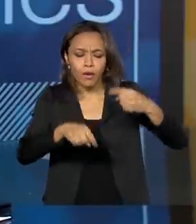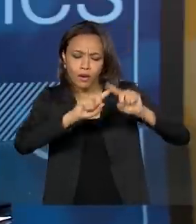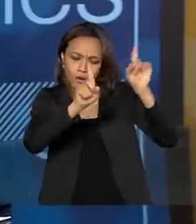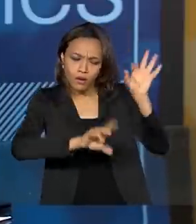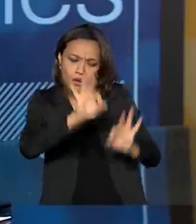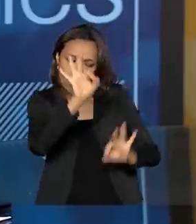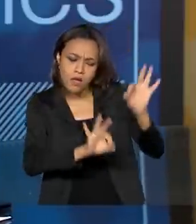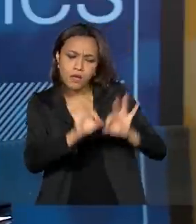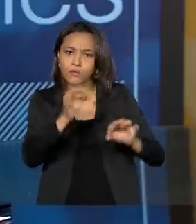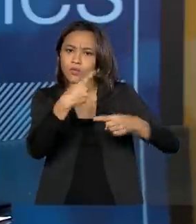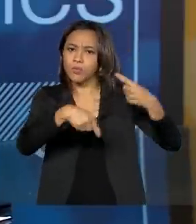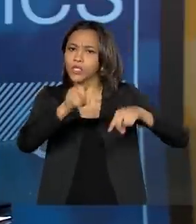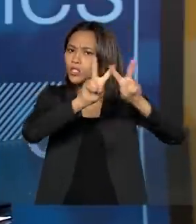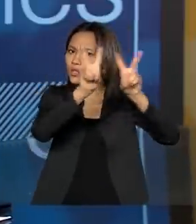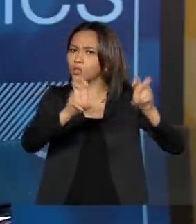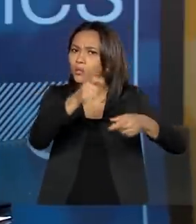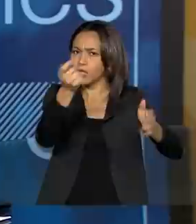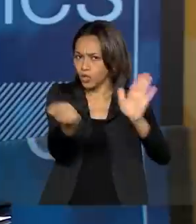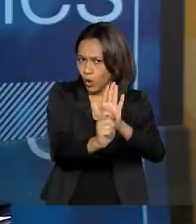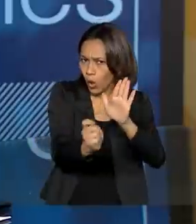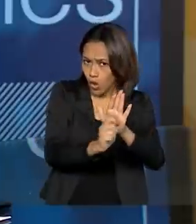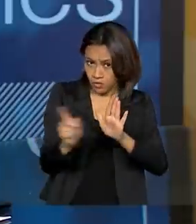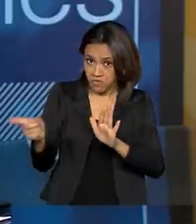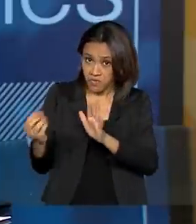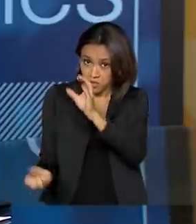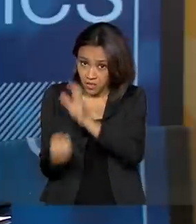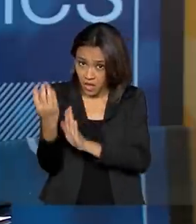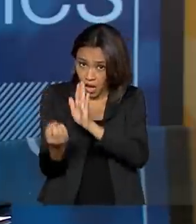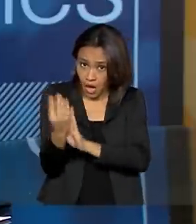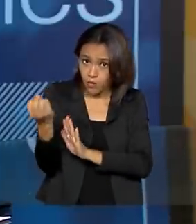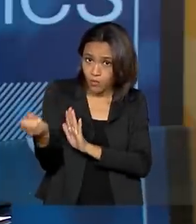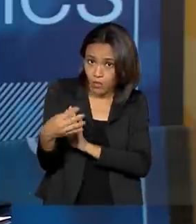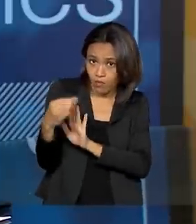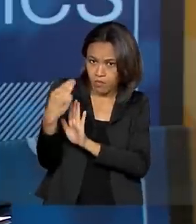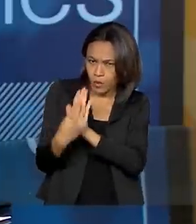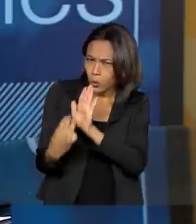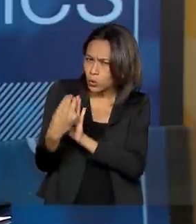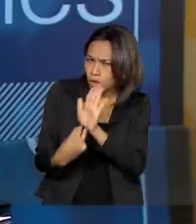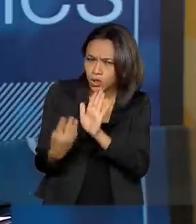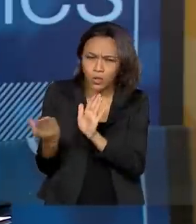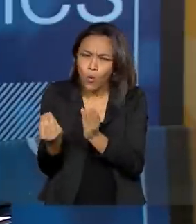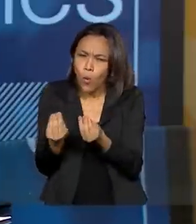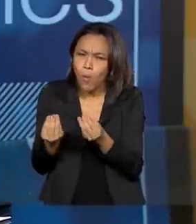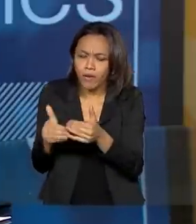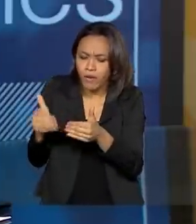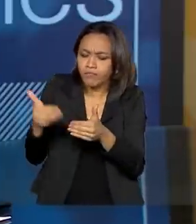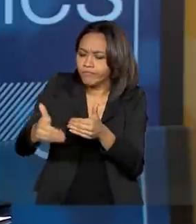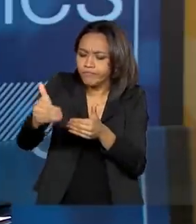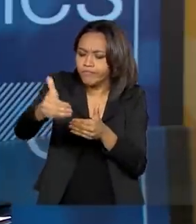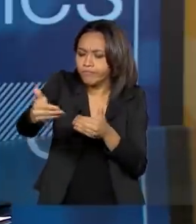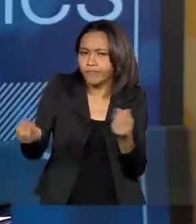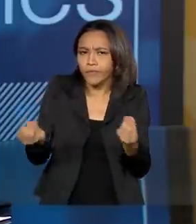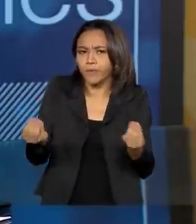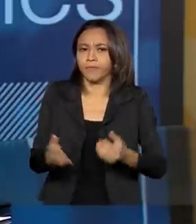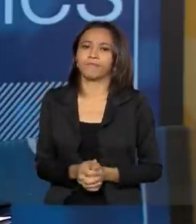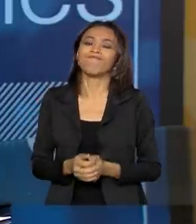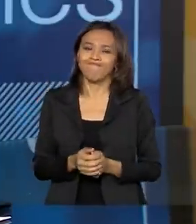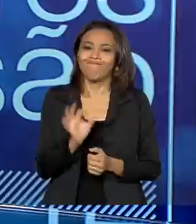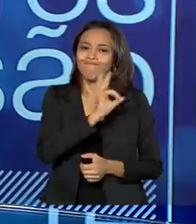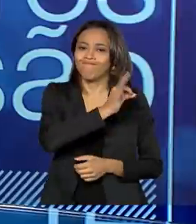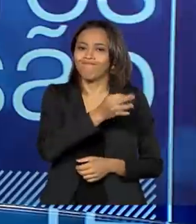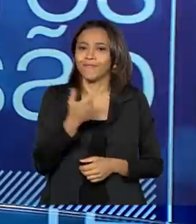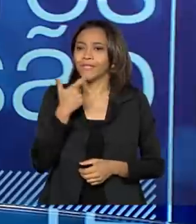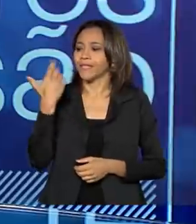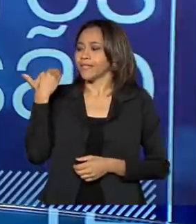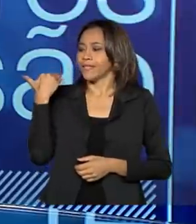vocês estabeleceram, desenvolveram uma metodologia e agora vocês vão traçar o plano? Como é que vai funcionar? Exatamente. Recentemente, o